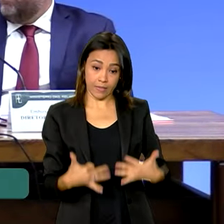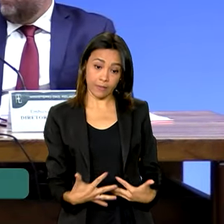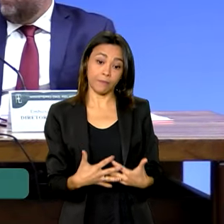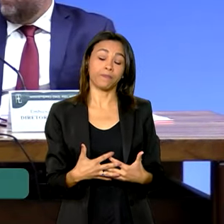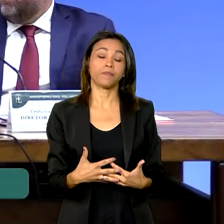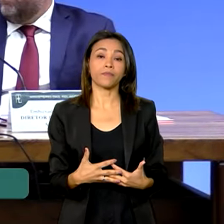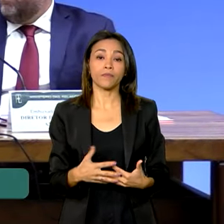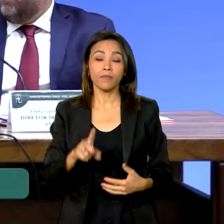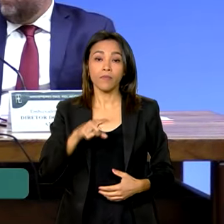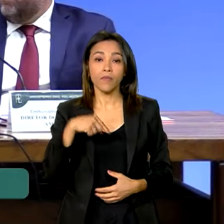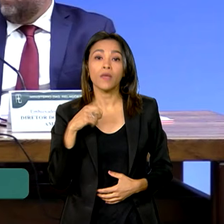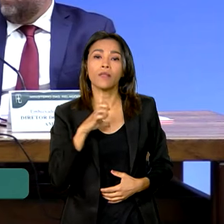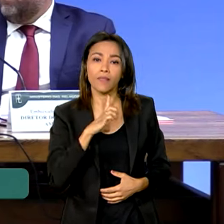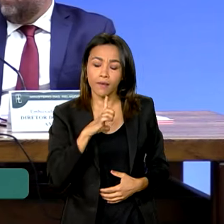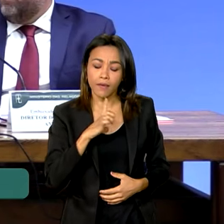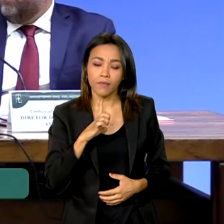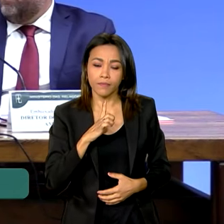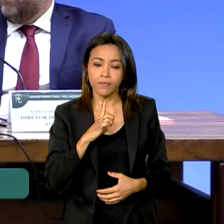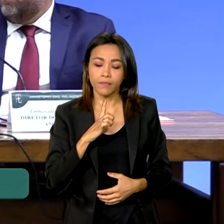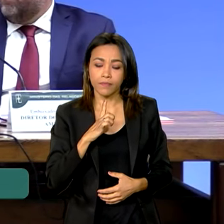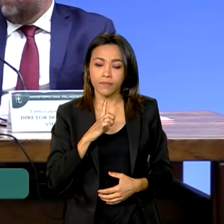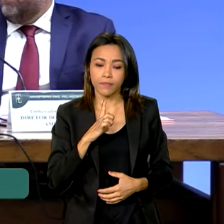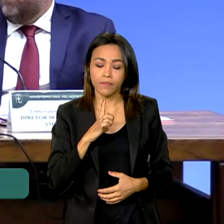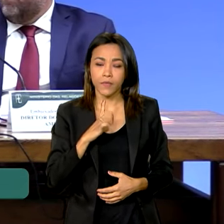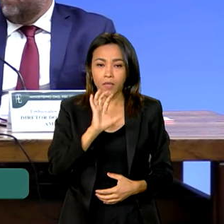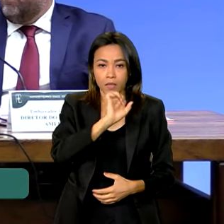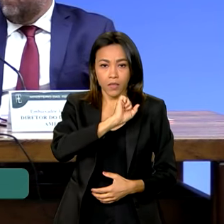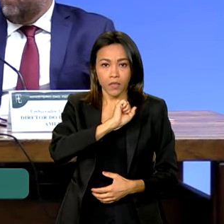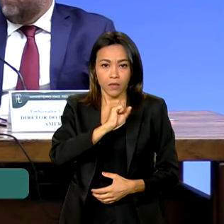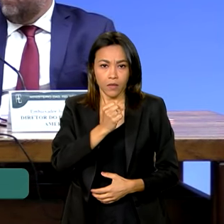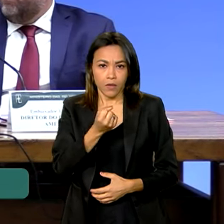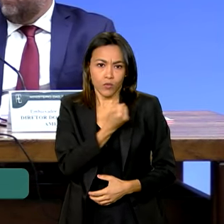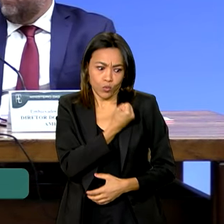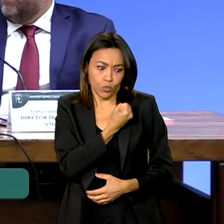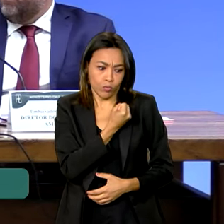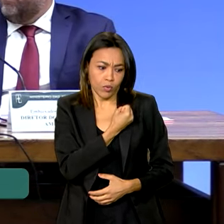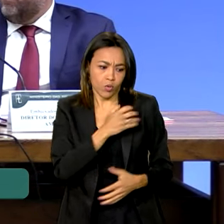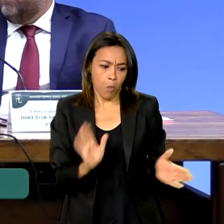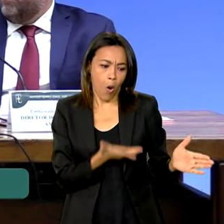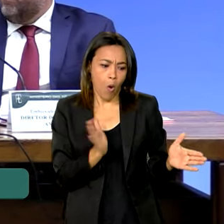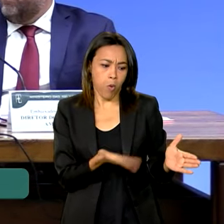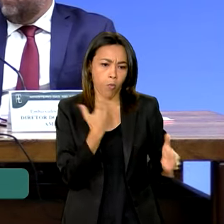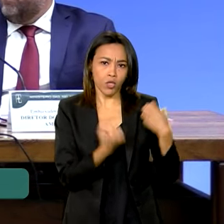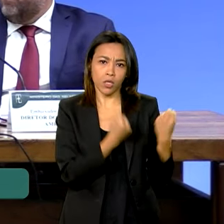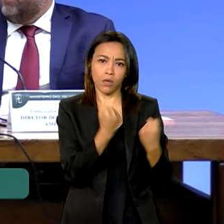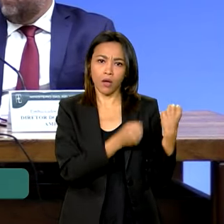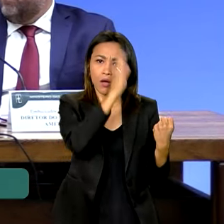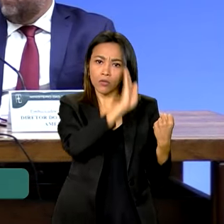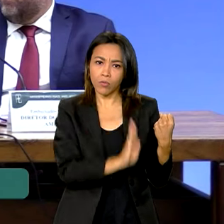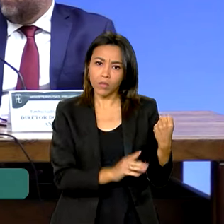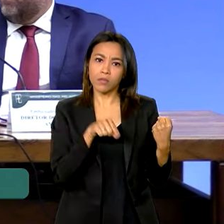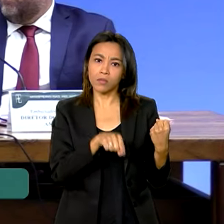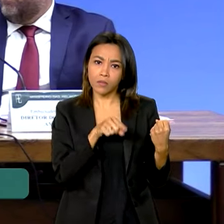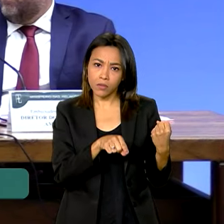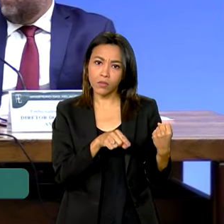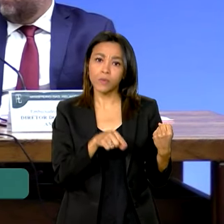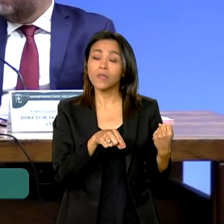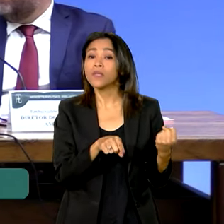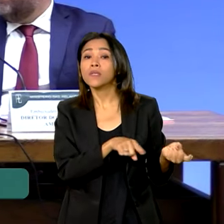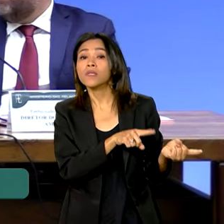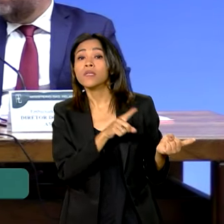porque existe um número de carros produzidos no Brasil que, acho que por conta até da bateria, não